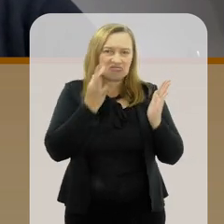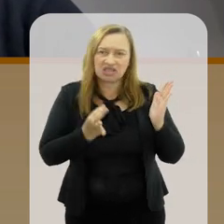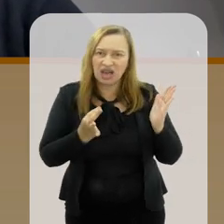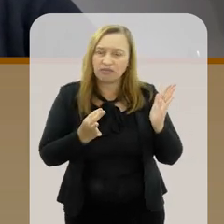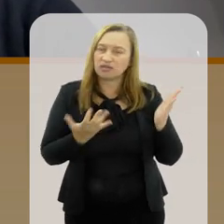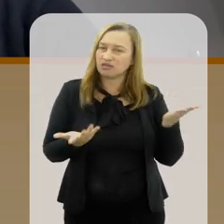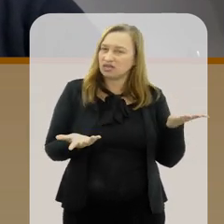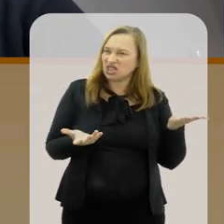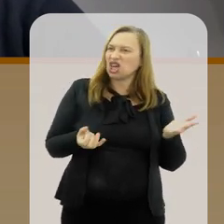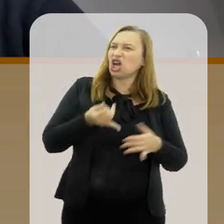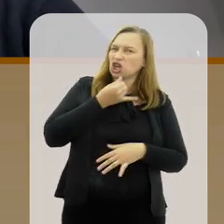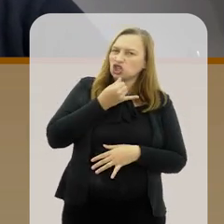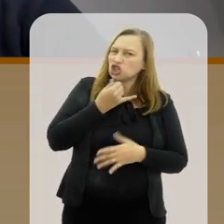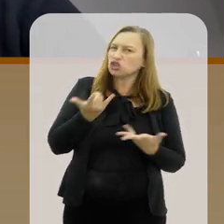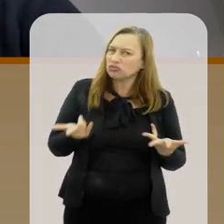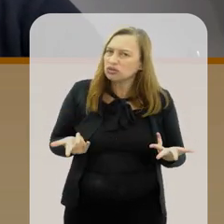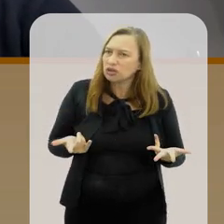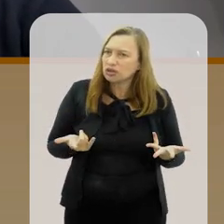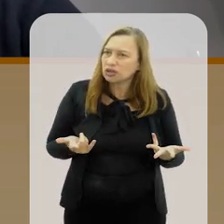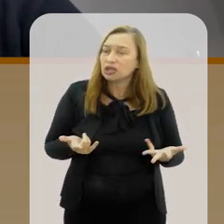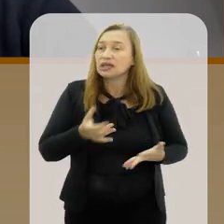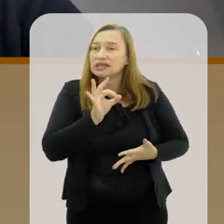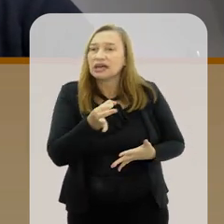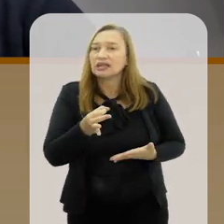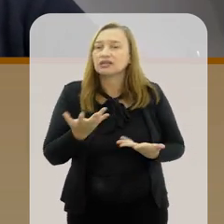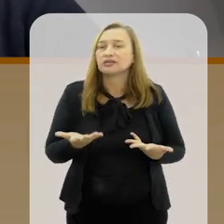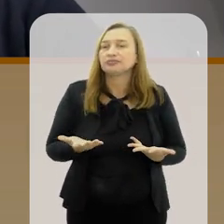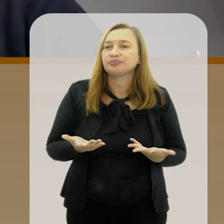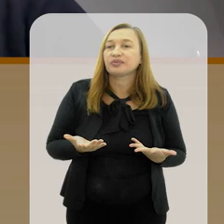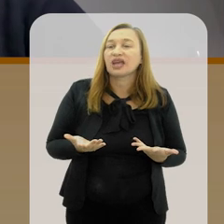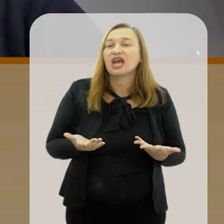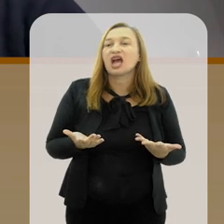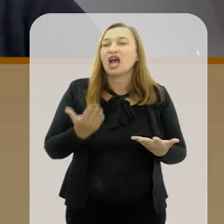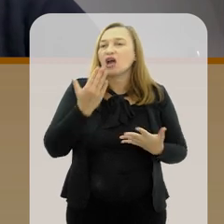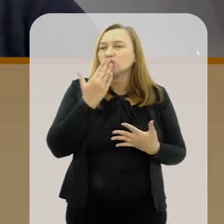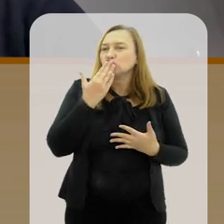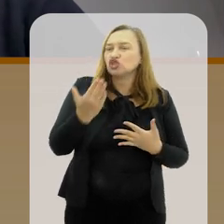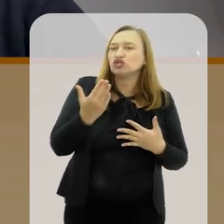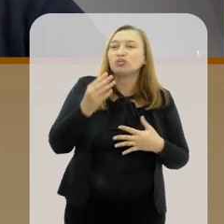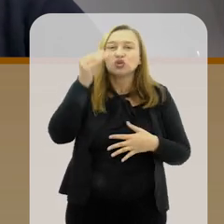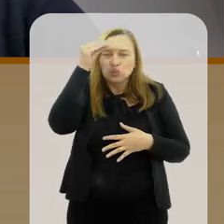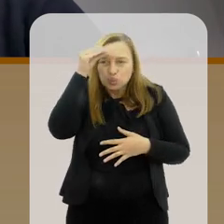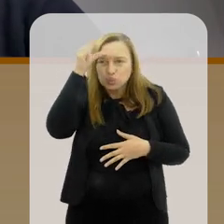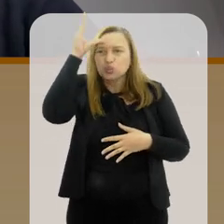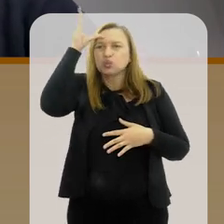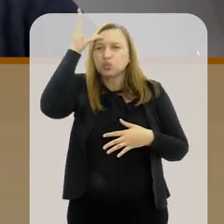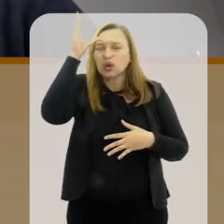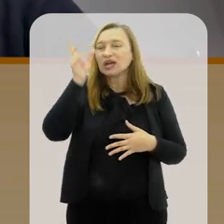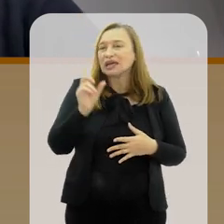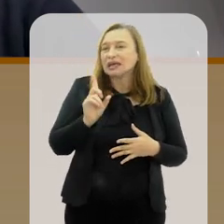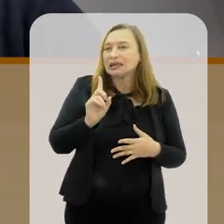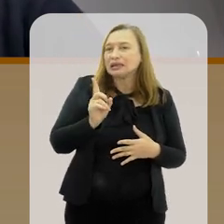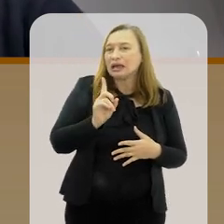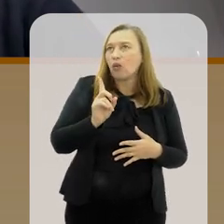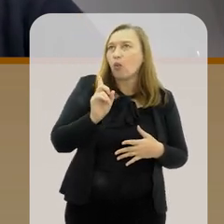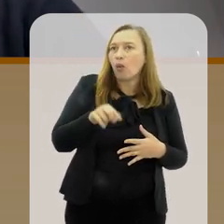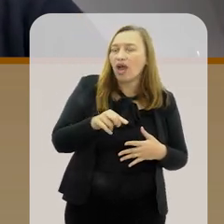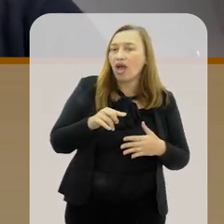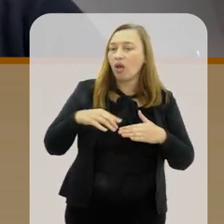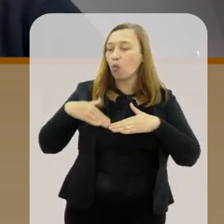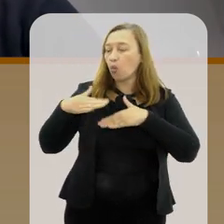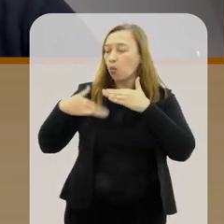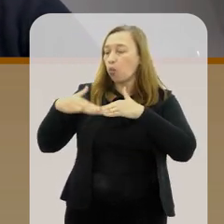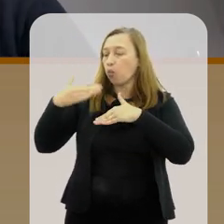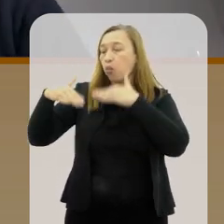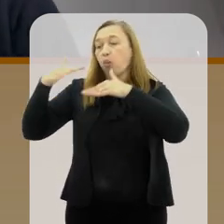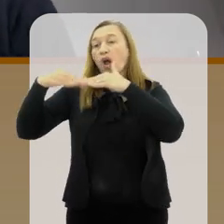rindo dessa maneira. Cara, e é triste. Eu gostaria de saber ler, certo? E essa impressão, esse modelo... E de conhecimento que não